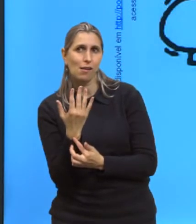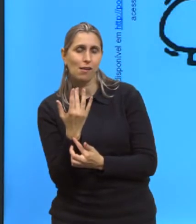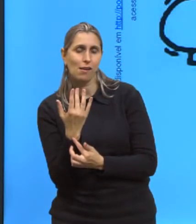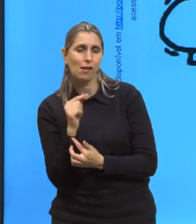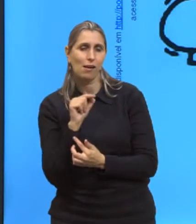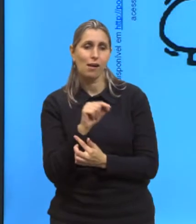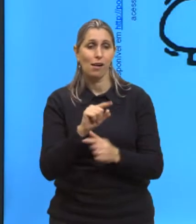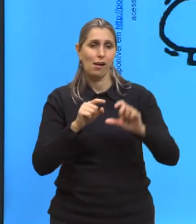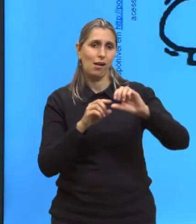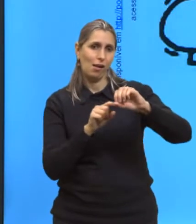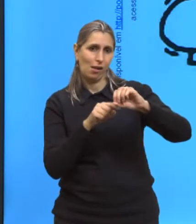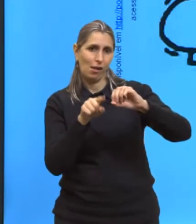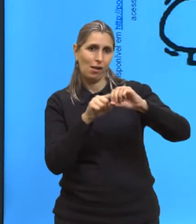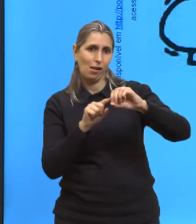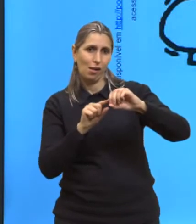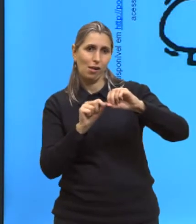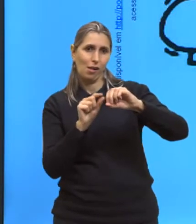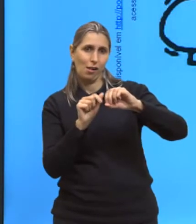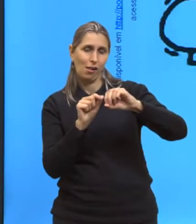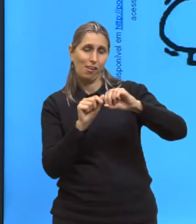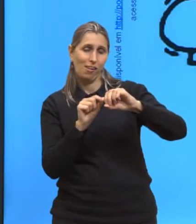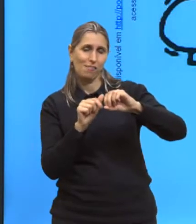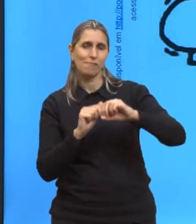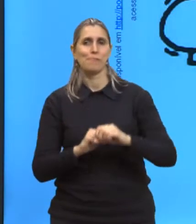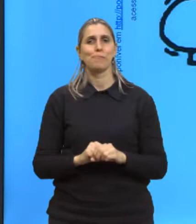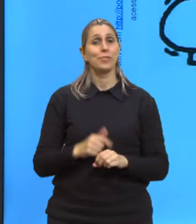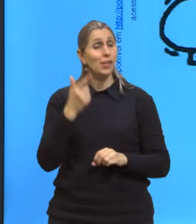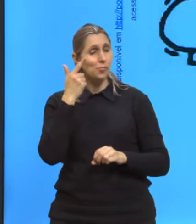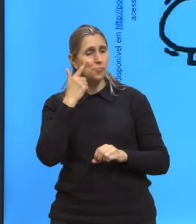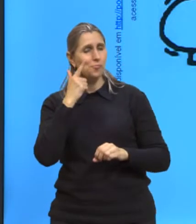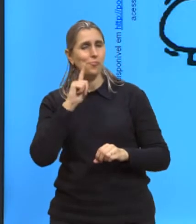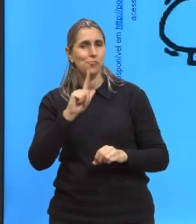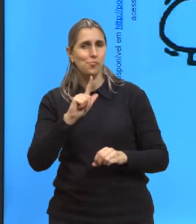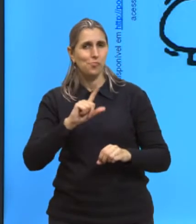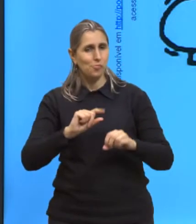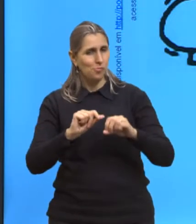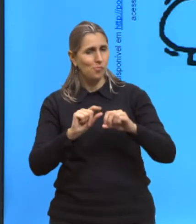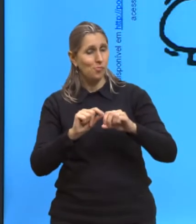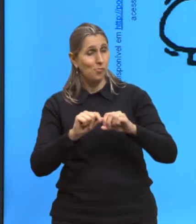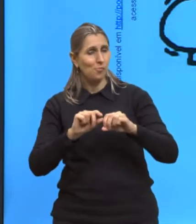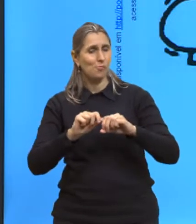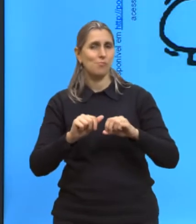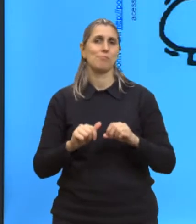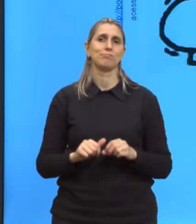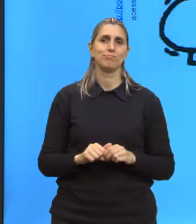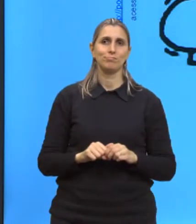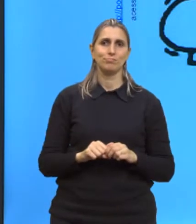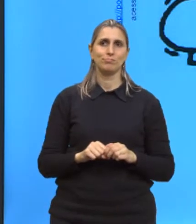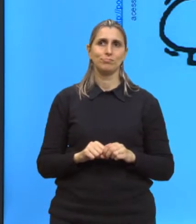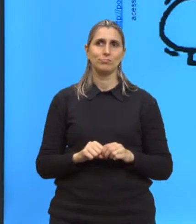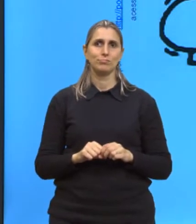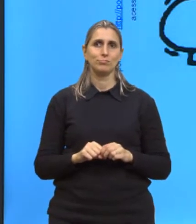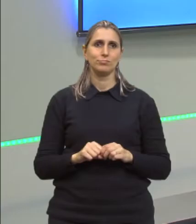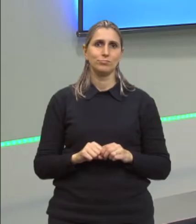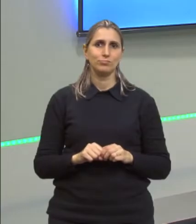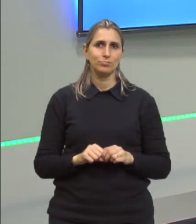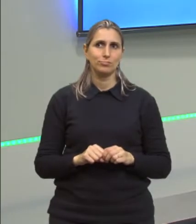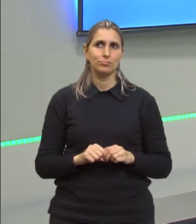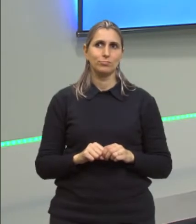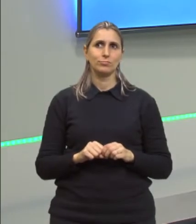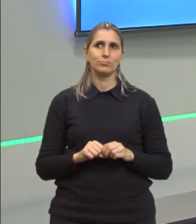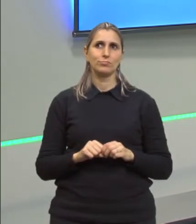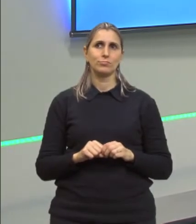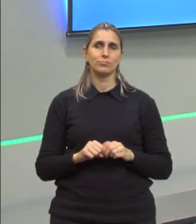aquecendo a porca ali e o parafuso. Certo? E ele conseguiu afrouxá-la, certo? Pode passar, por favor?